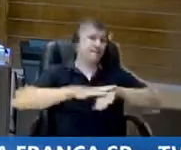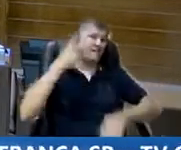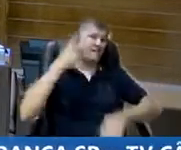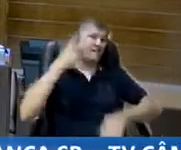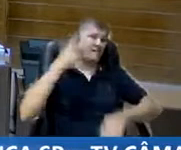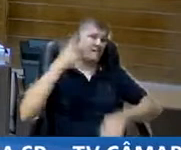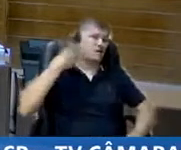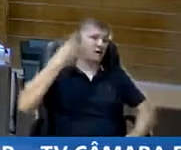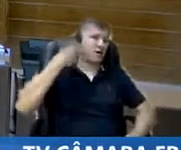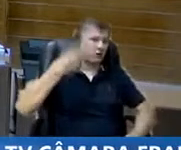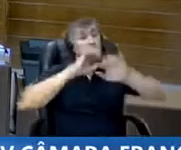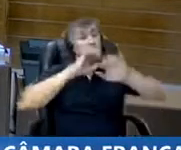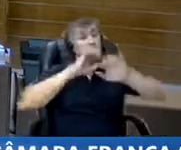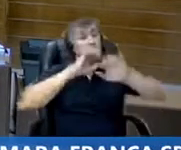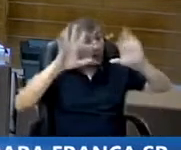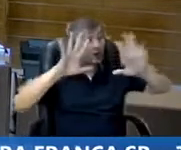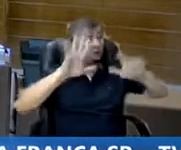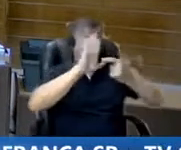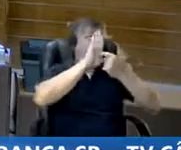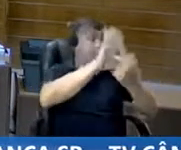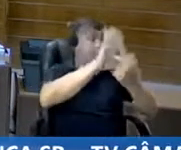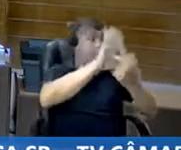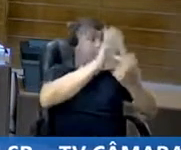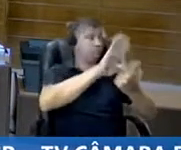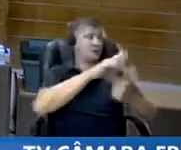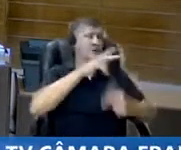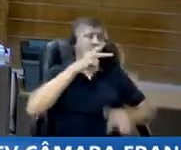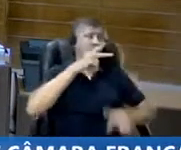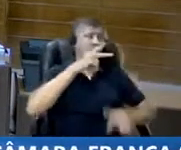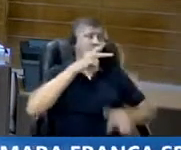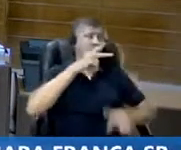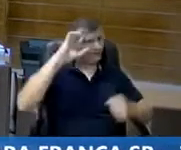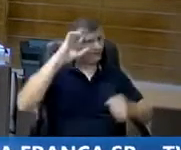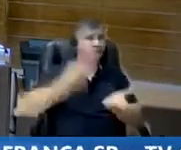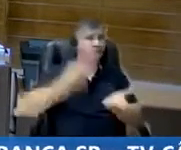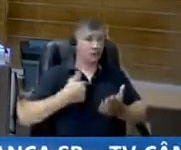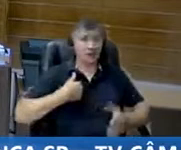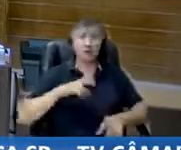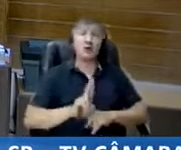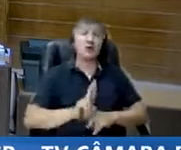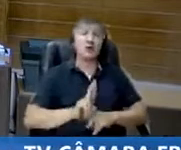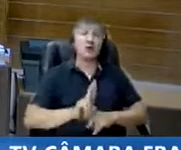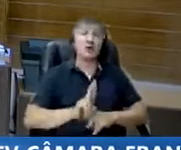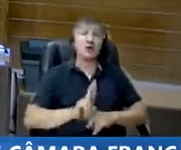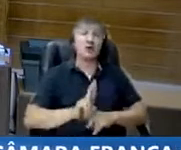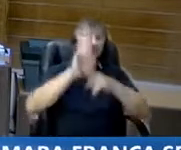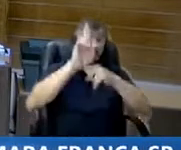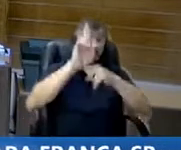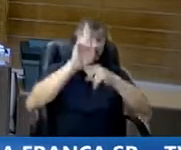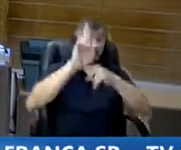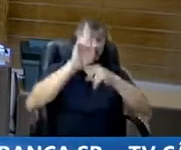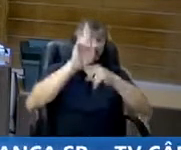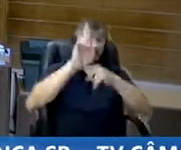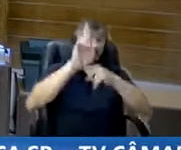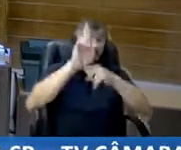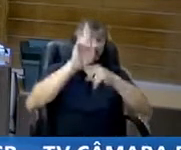explícito, o presidente não tem esse poder, eu sou o representante de vocês, e é vocês que estarão determinando